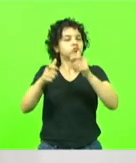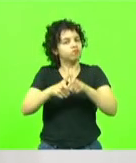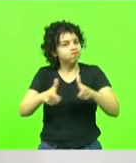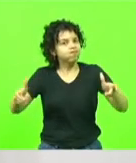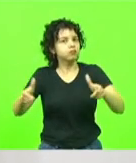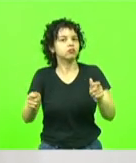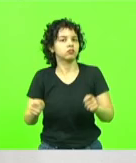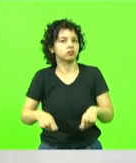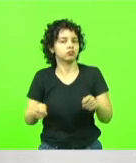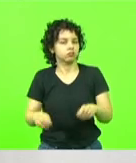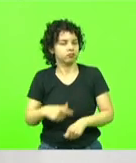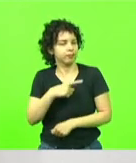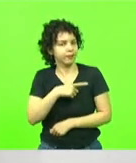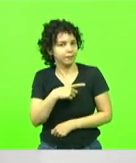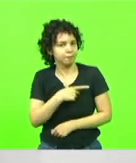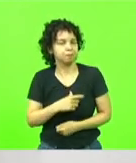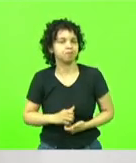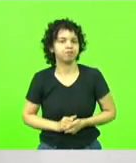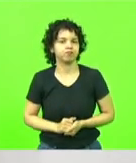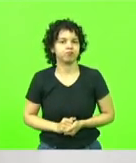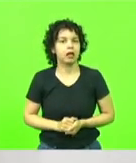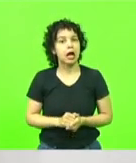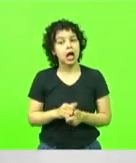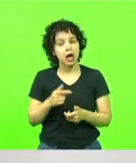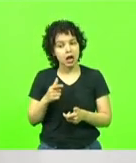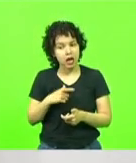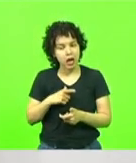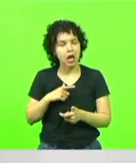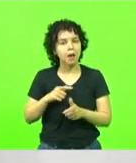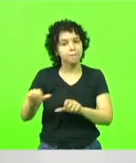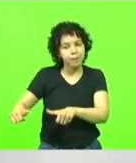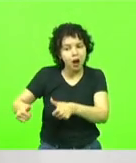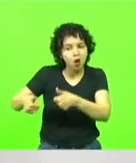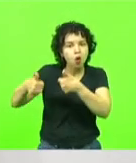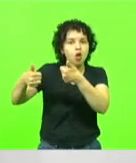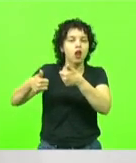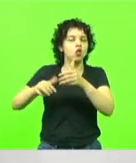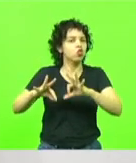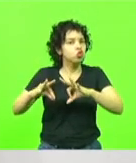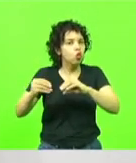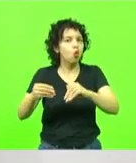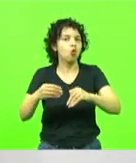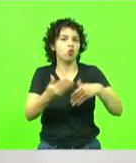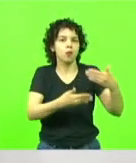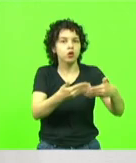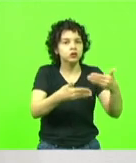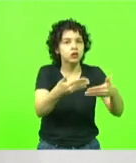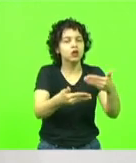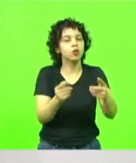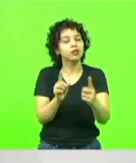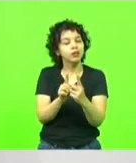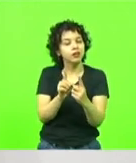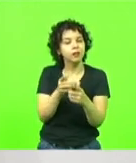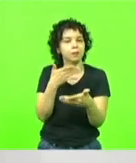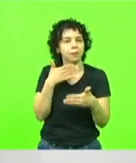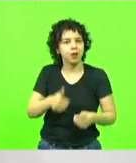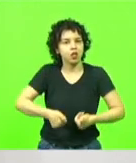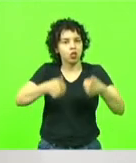até aperfeiçoar todos os seus processos, visando sempre atender melhor a sociedade catarinense.